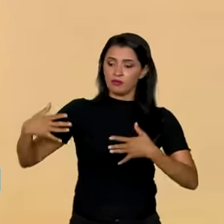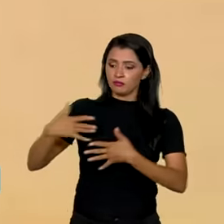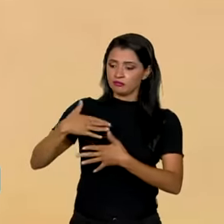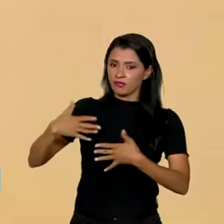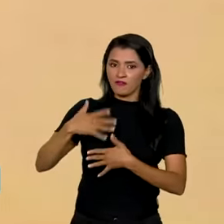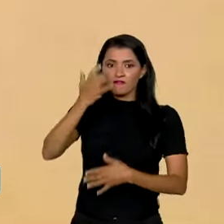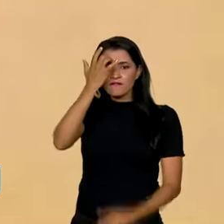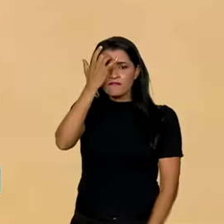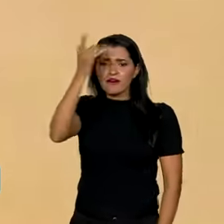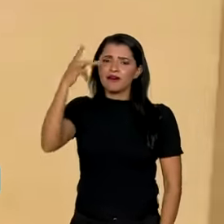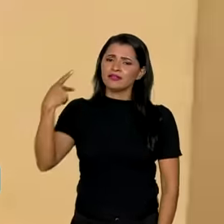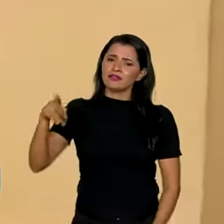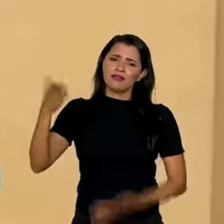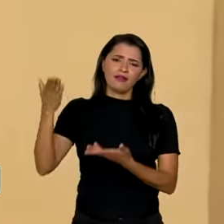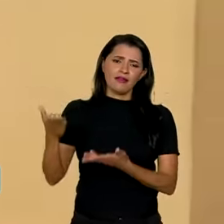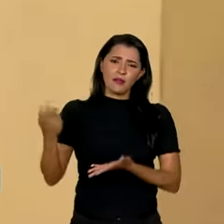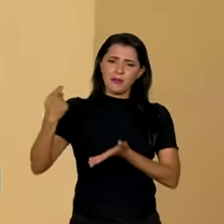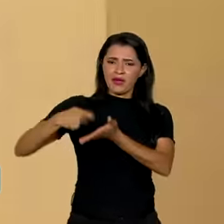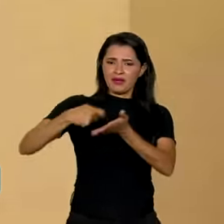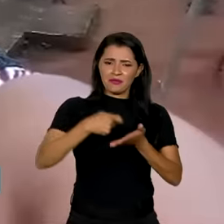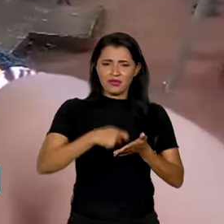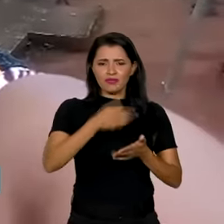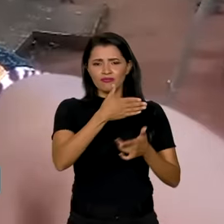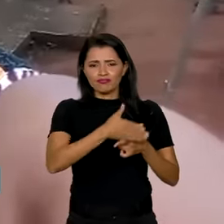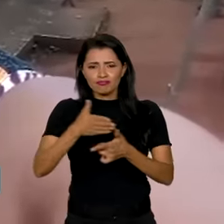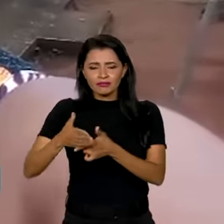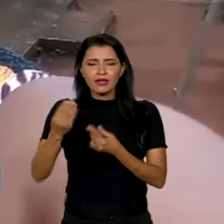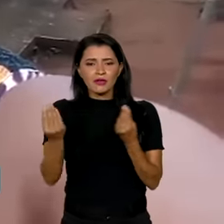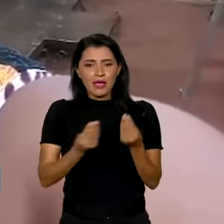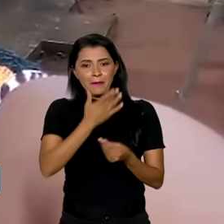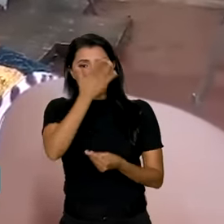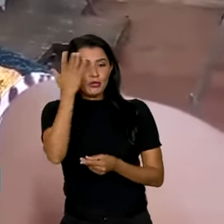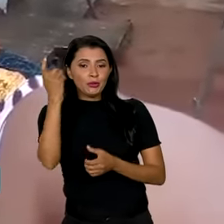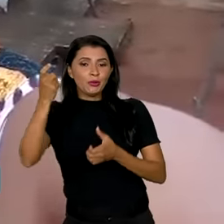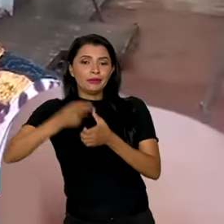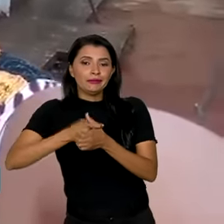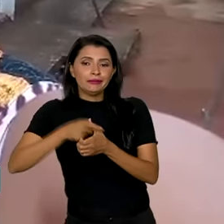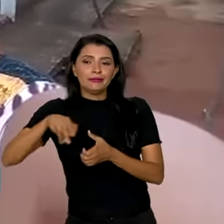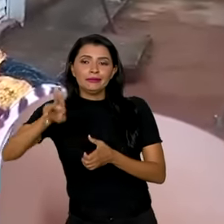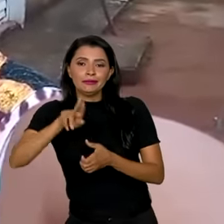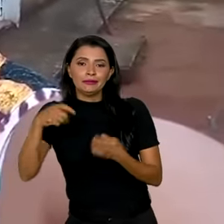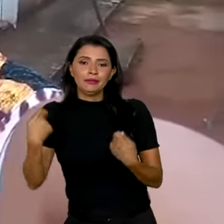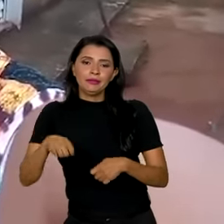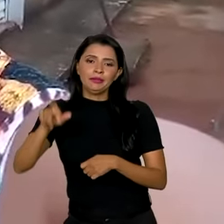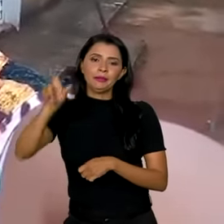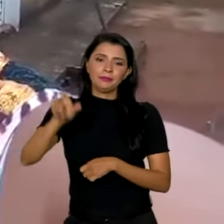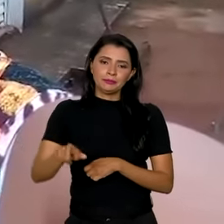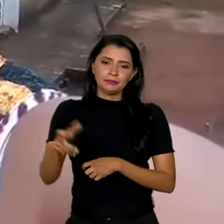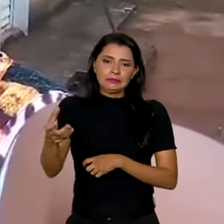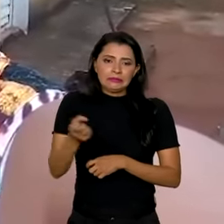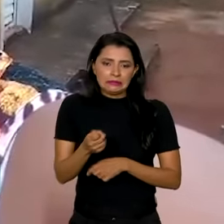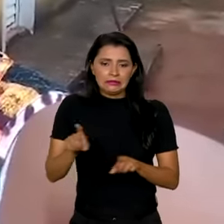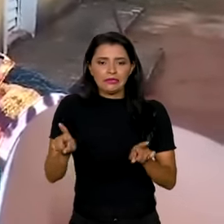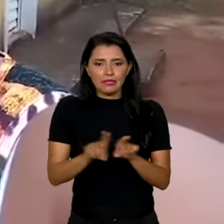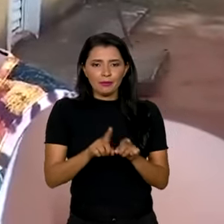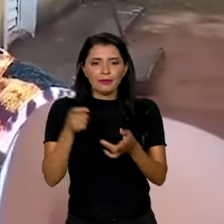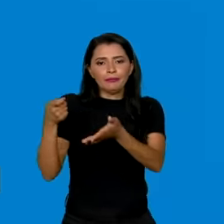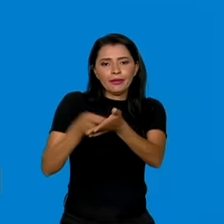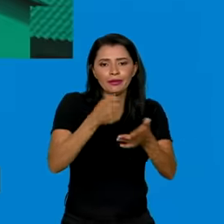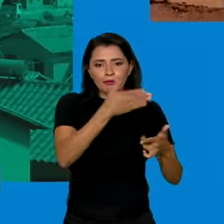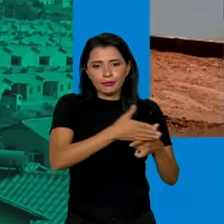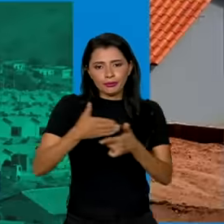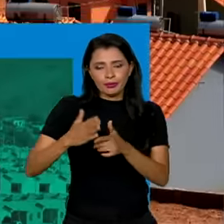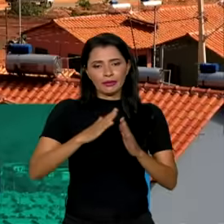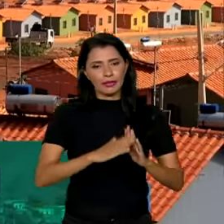deverá facilitar um pouquinho o pagamento das contas para quem depende do benefício e também paga a prestação imobiliária para o programa.